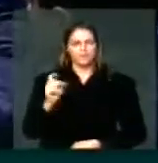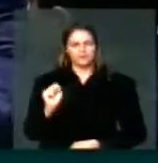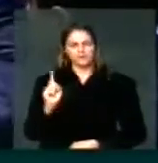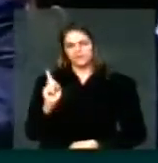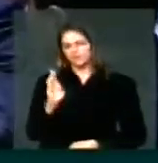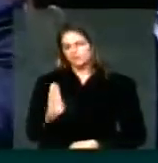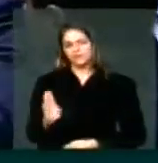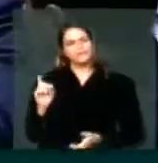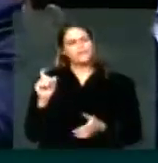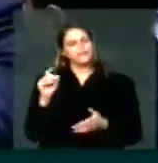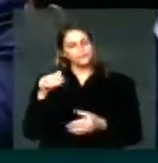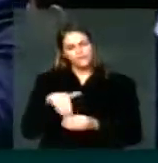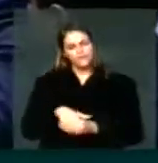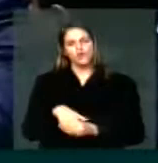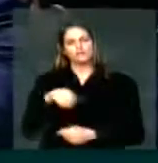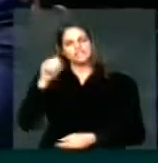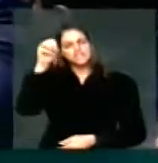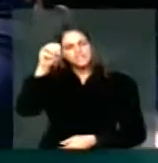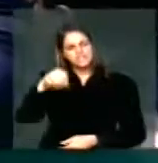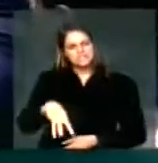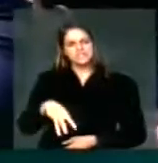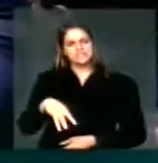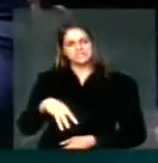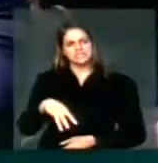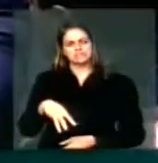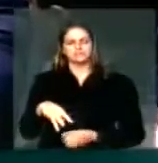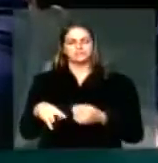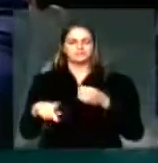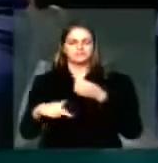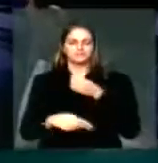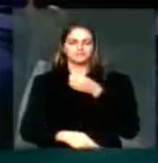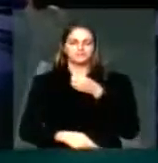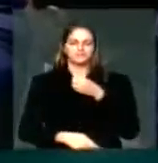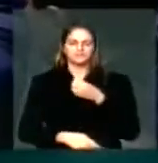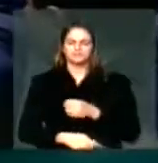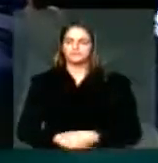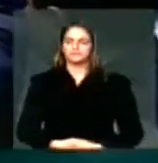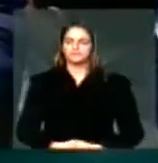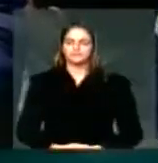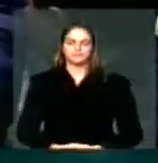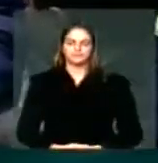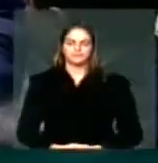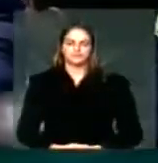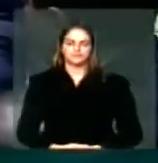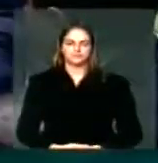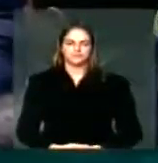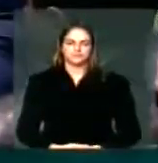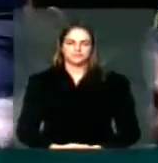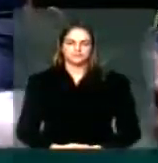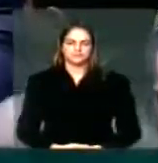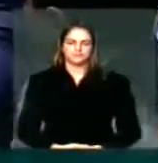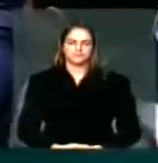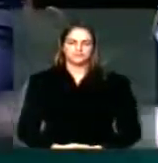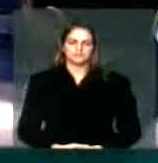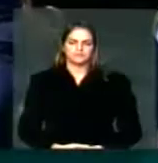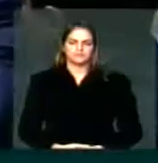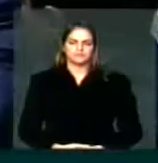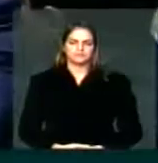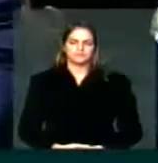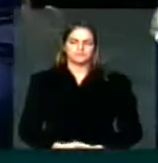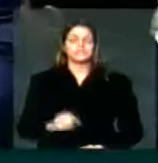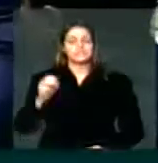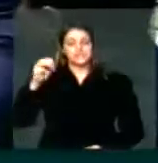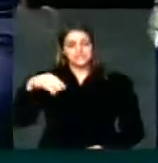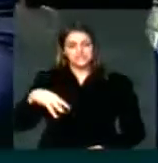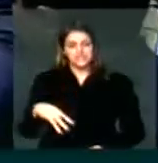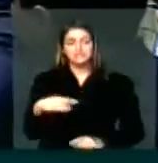Fechou questão. O PSDB vota sim porque... O PCdoB altera a sua... O PSDB votando sim,